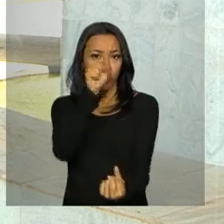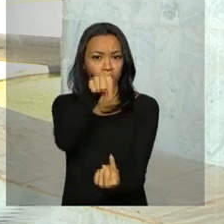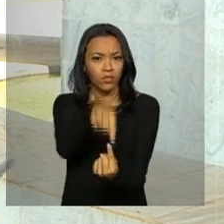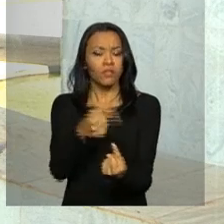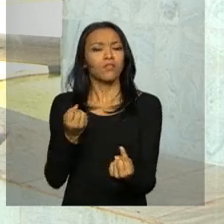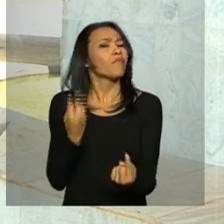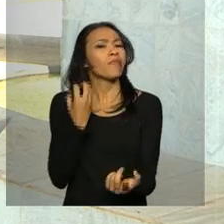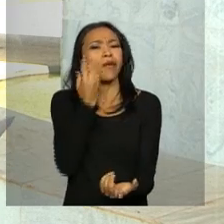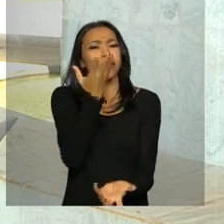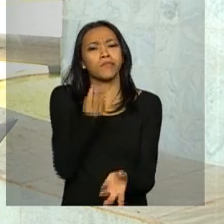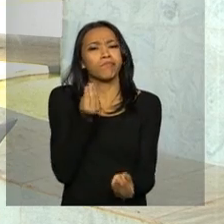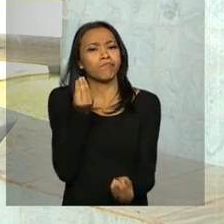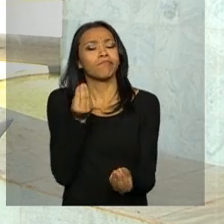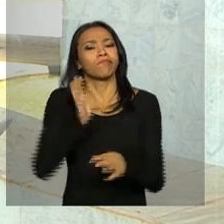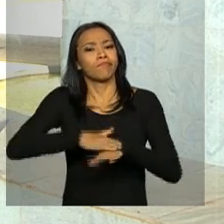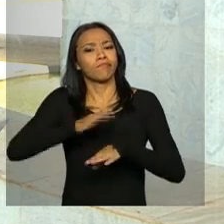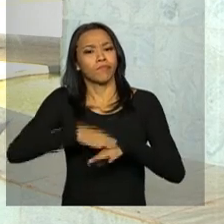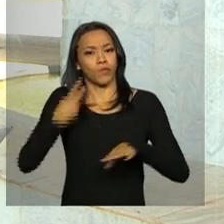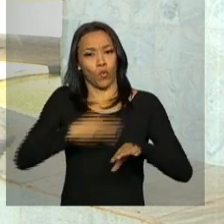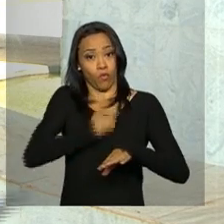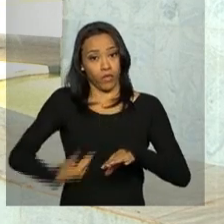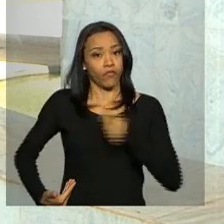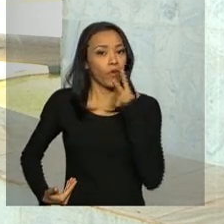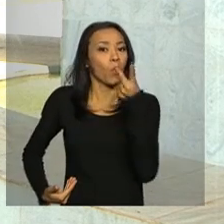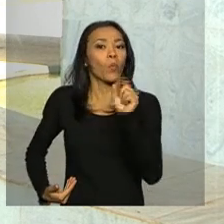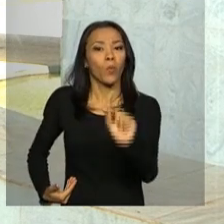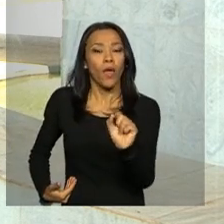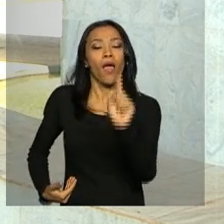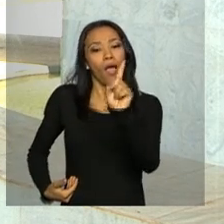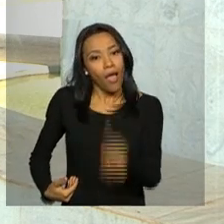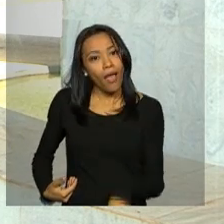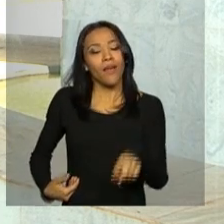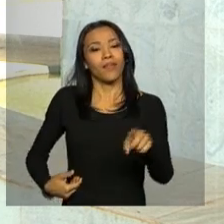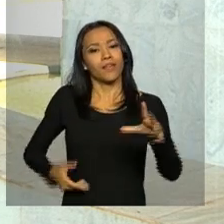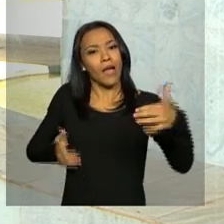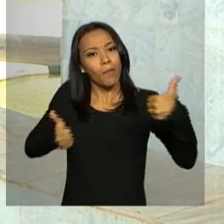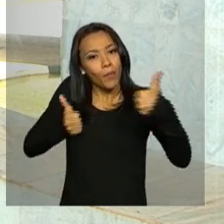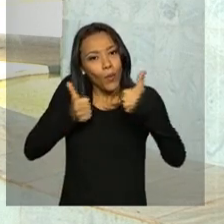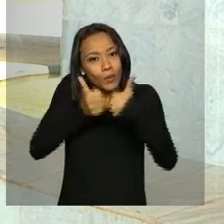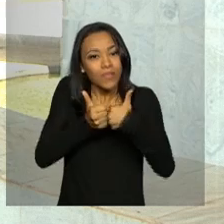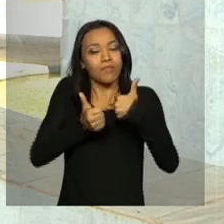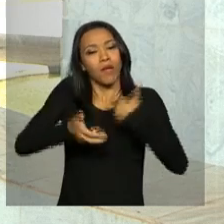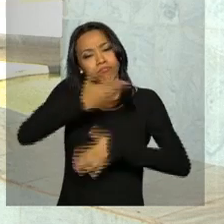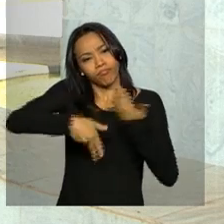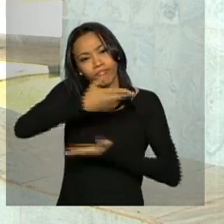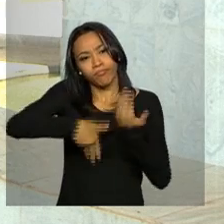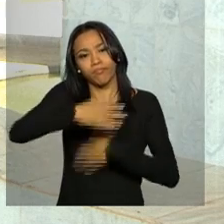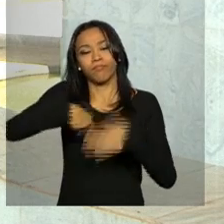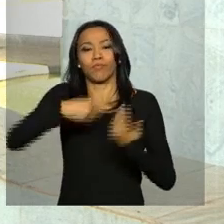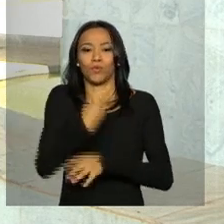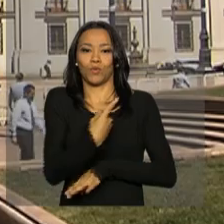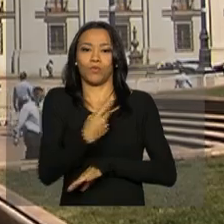viagem ao Chile, segundo o governo, Jaime, é estreitar ainda mais a relação entre Brasil e Chile.